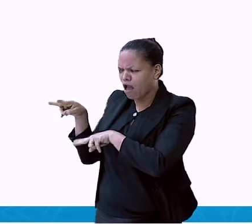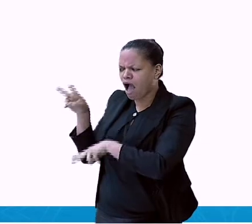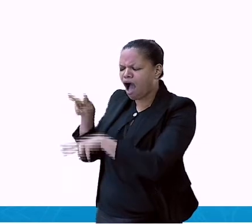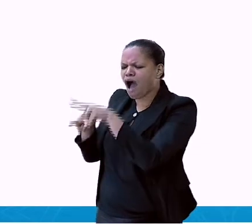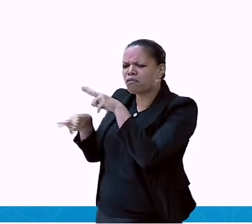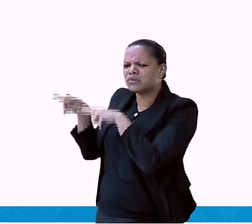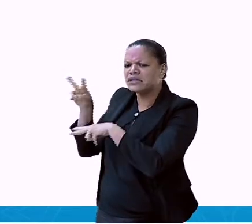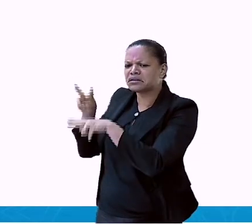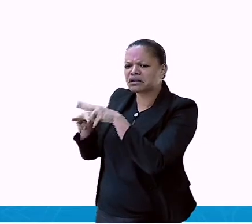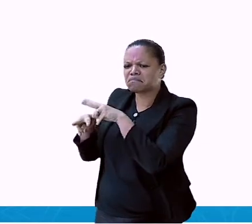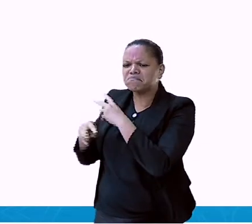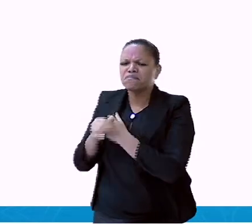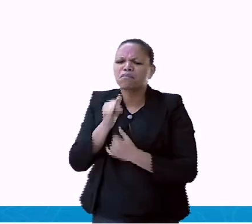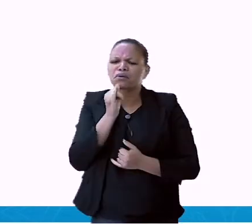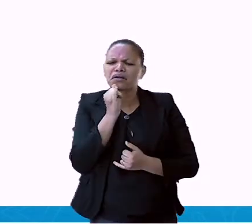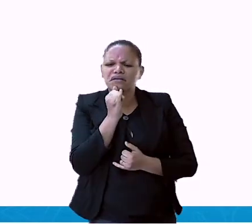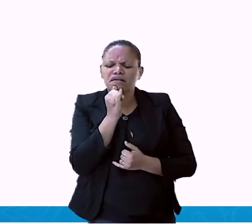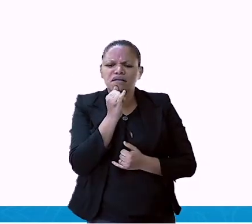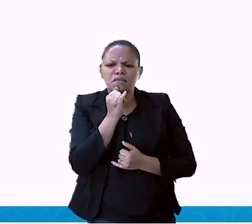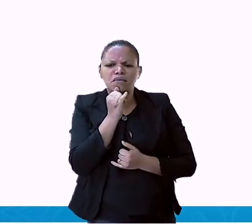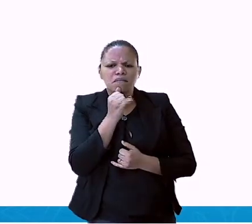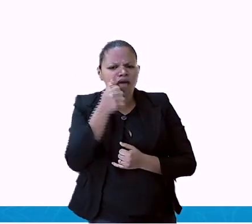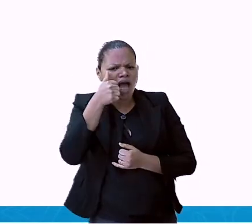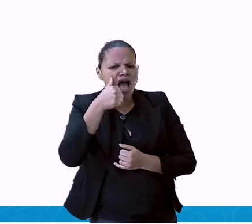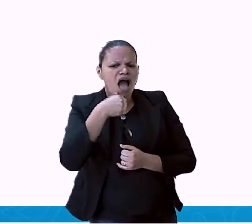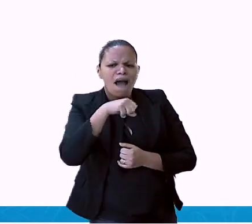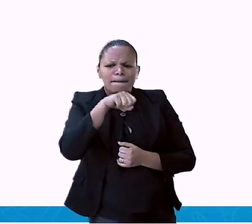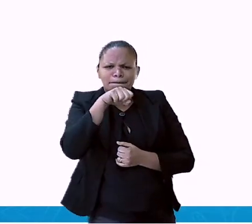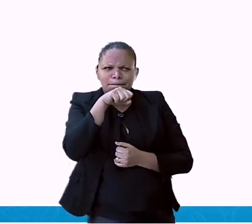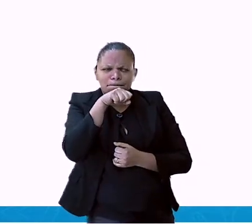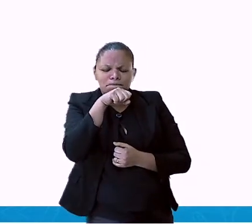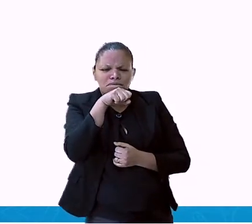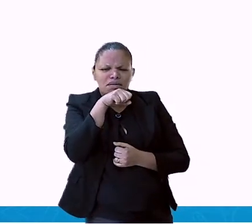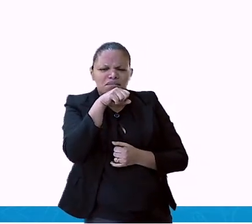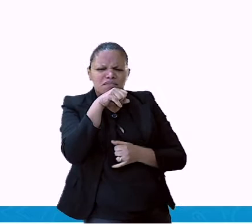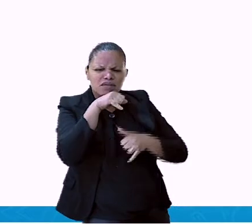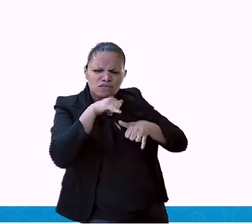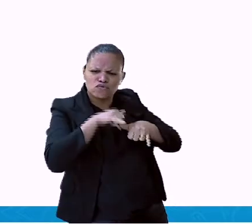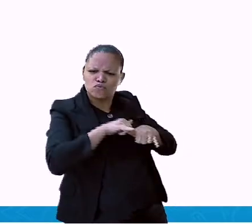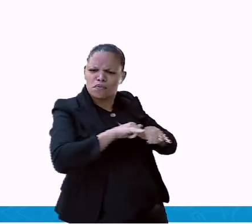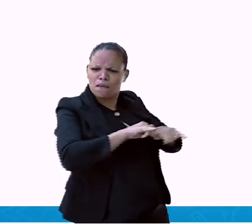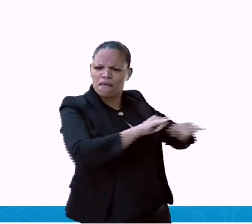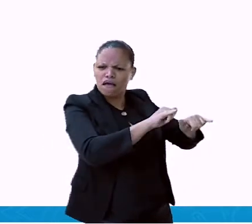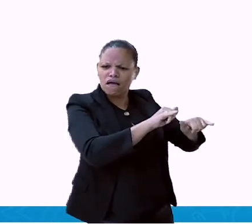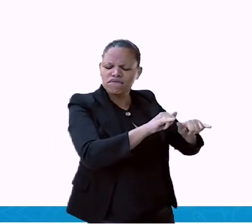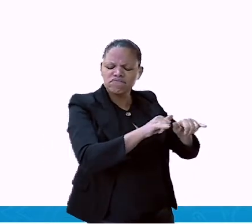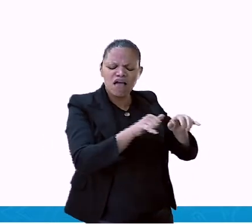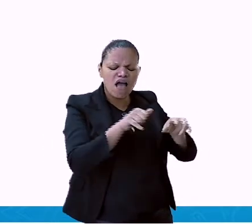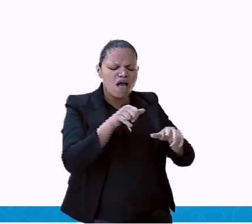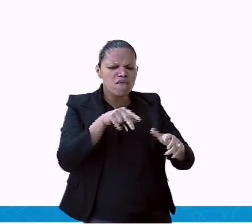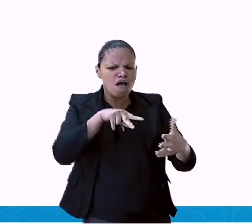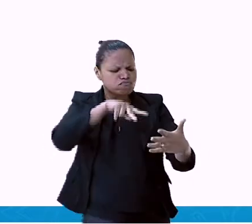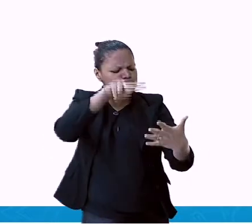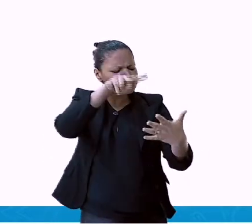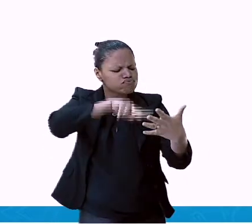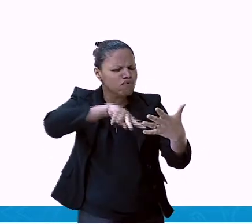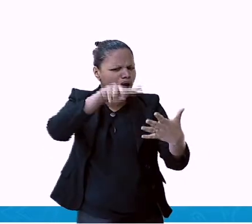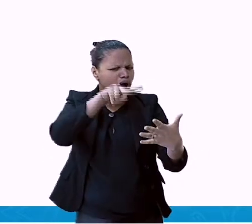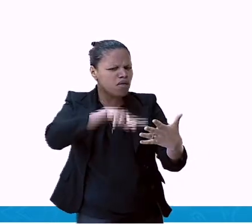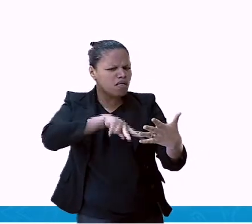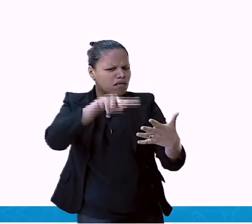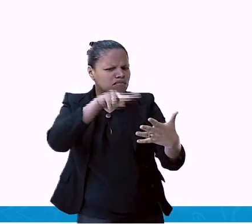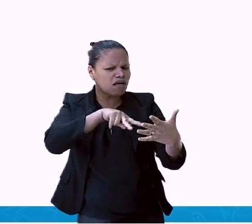Sua mãe pediu para você ir ao supermercado e fizesse uma análise de três produtos. E qual seria o produto e o seu